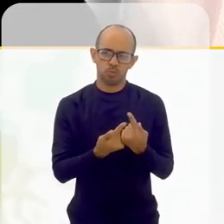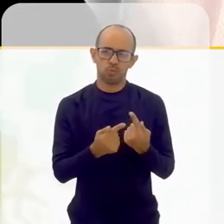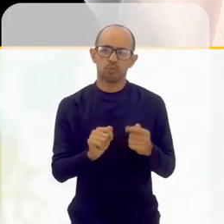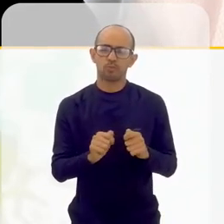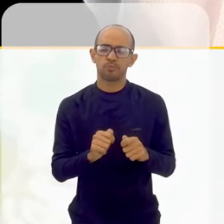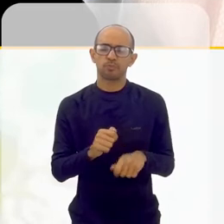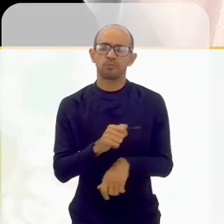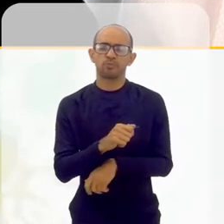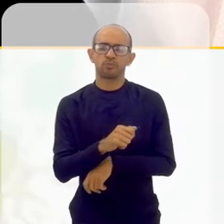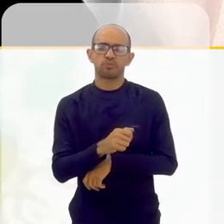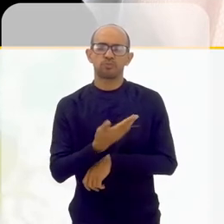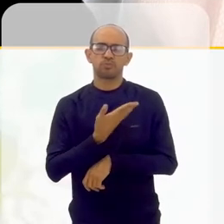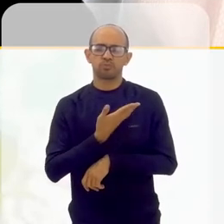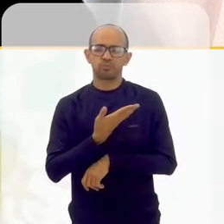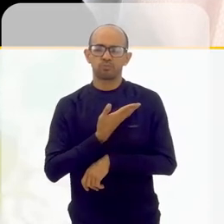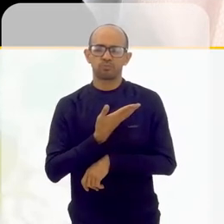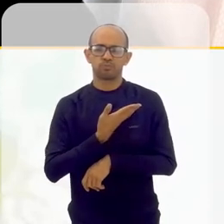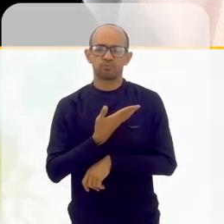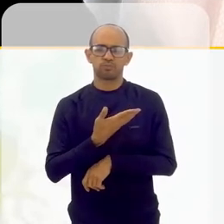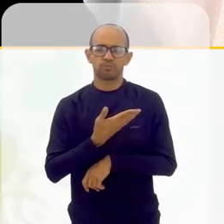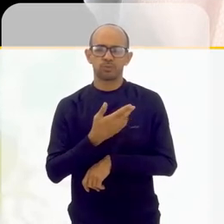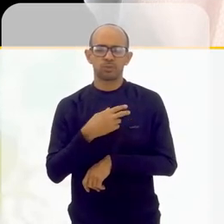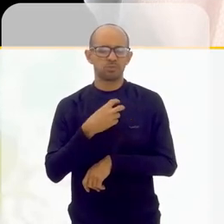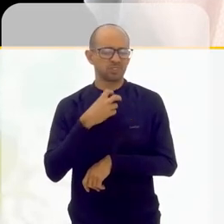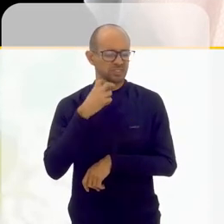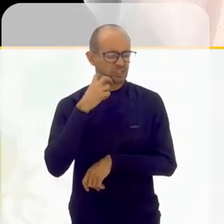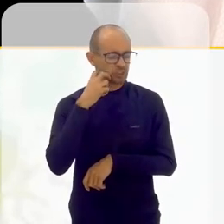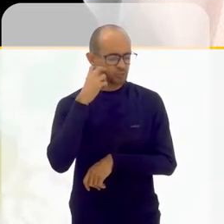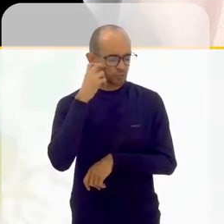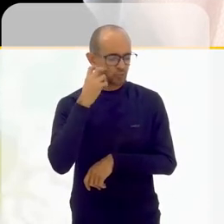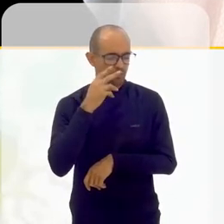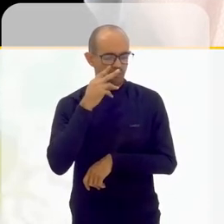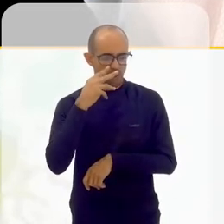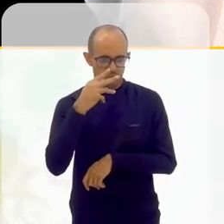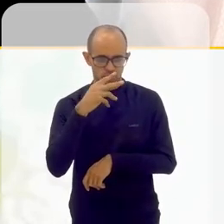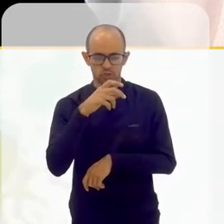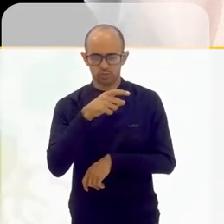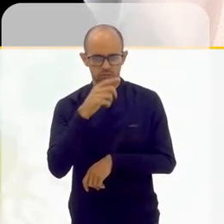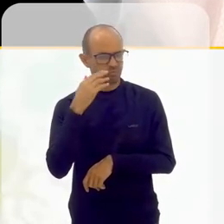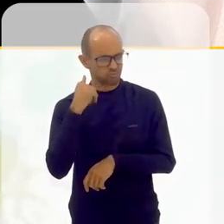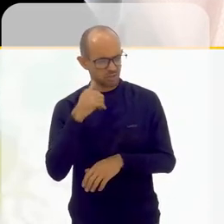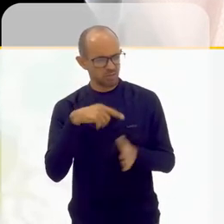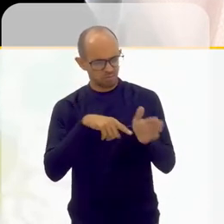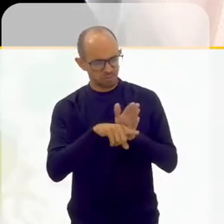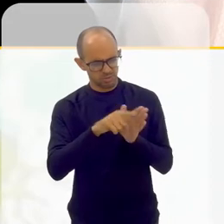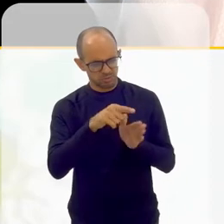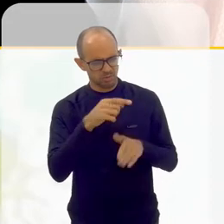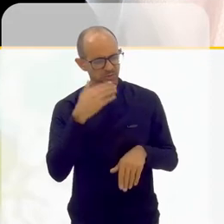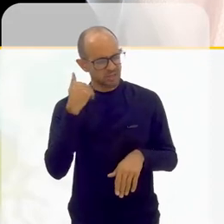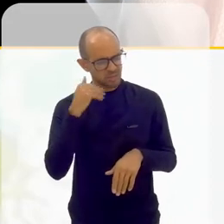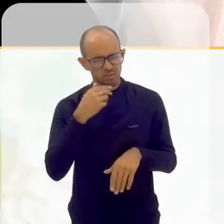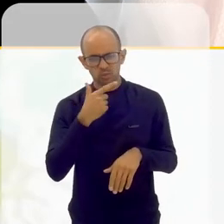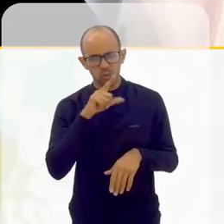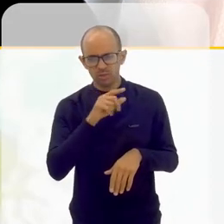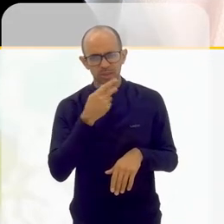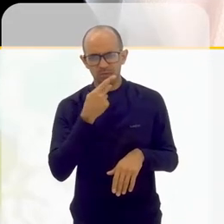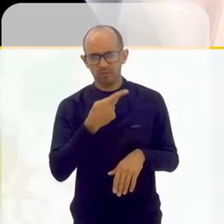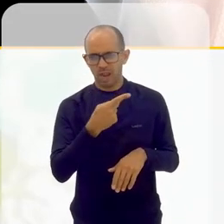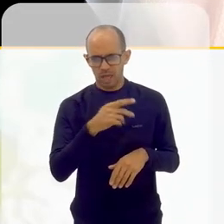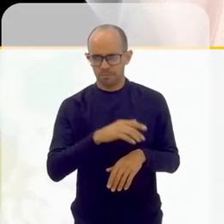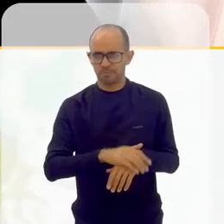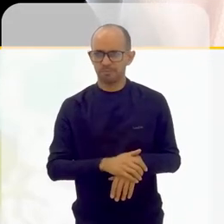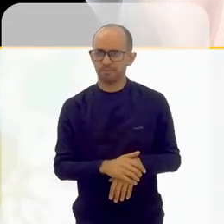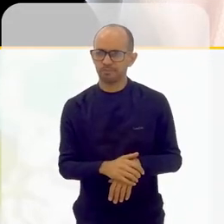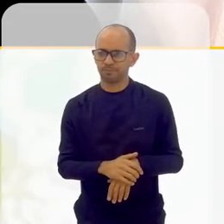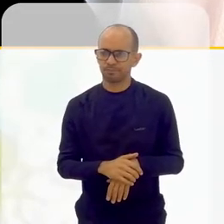colega de turma que era muito tímido. Mas sabe aquela pessoa muito tímida que não conseguia falar